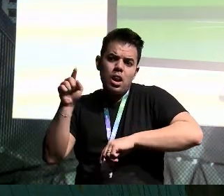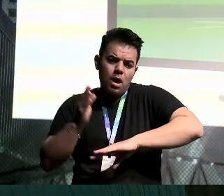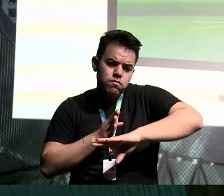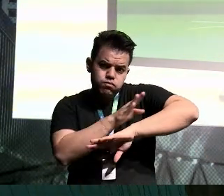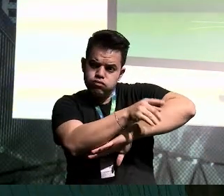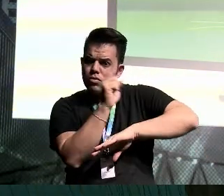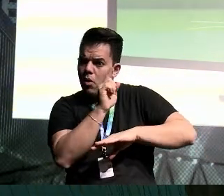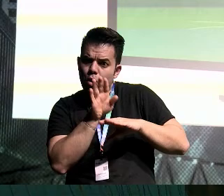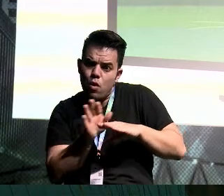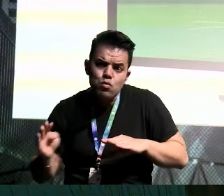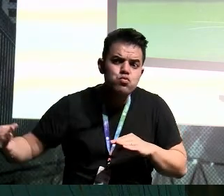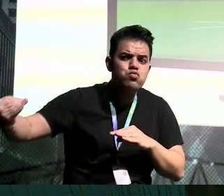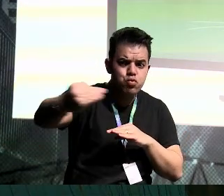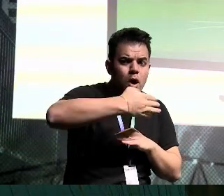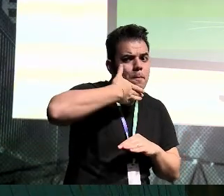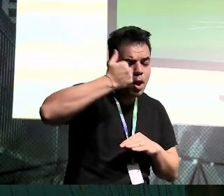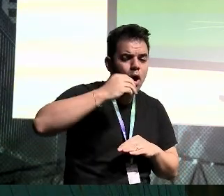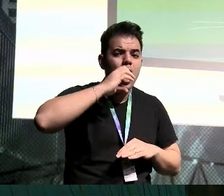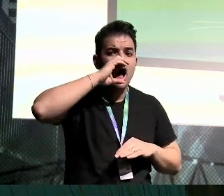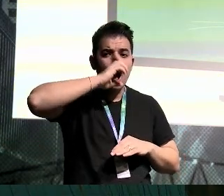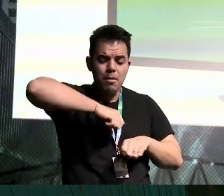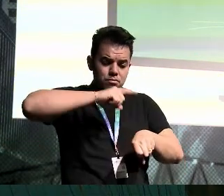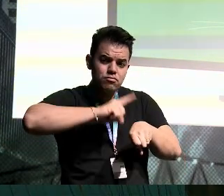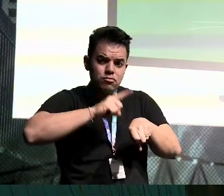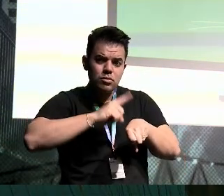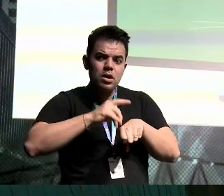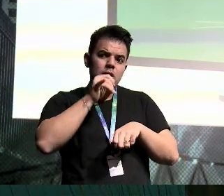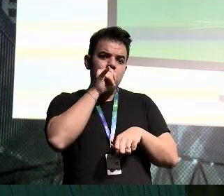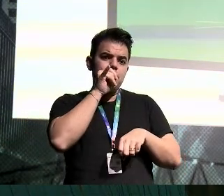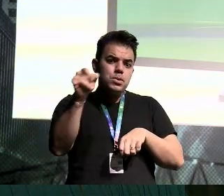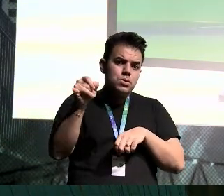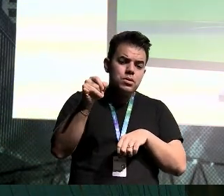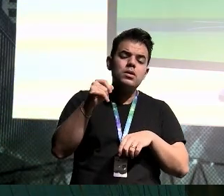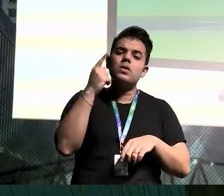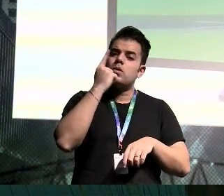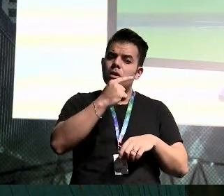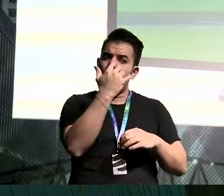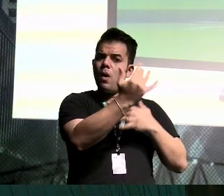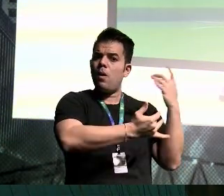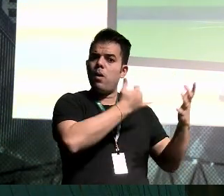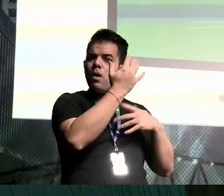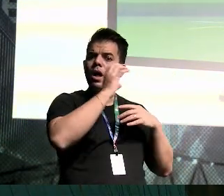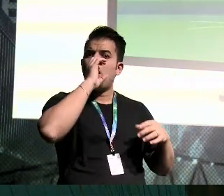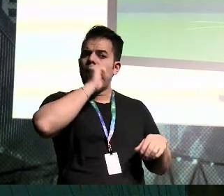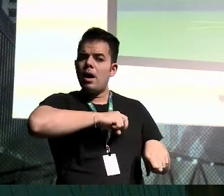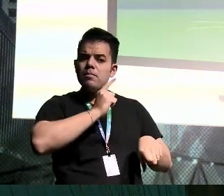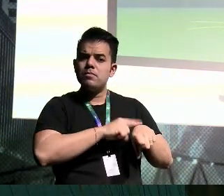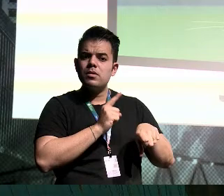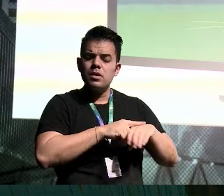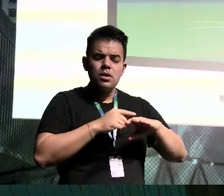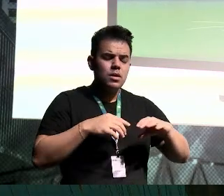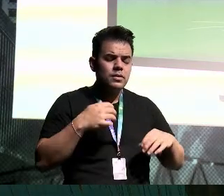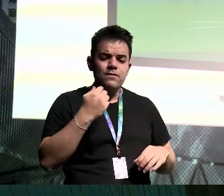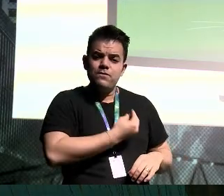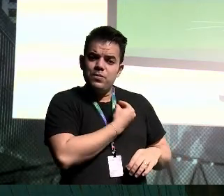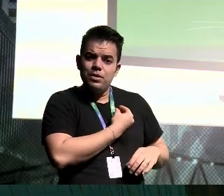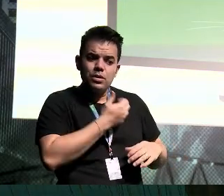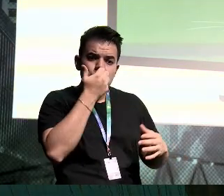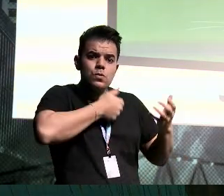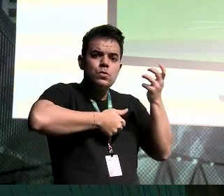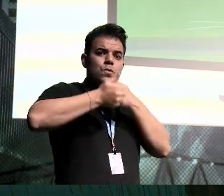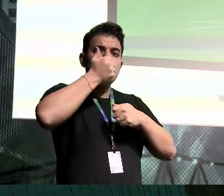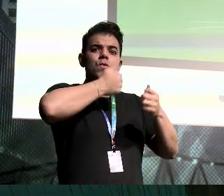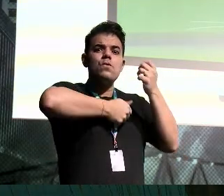bombeiro pode ter o drone que se informa sobre isso, então, ele pode entrar melhor em uma situação e sair melhor salvando vidas